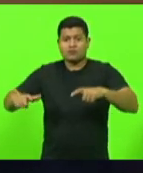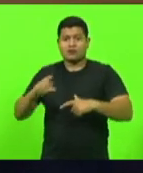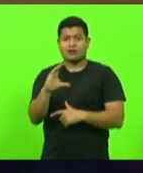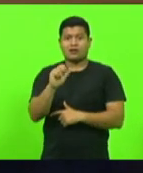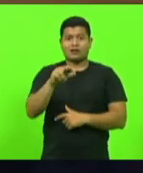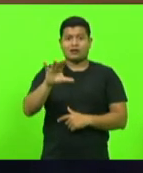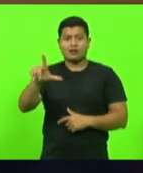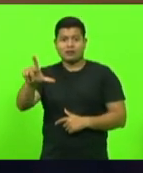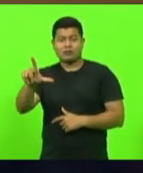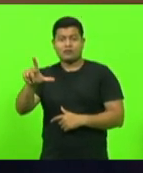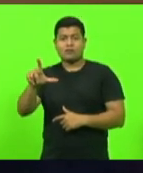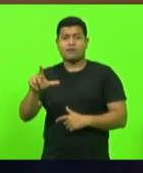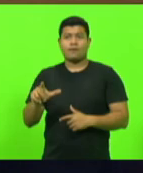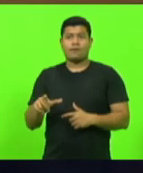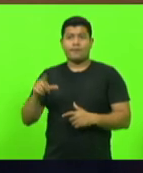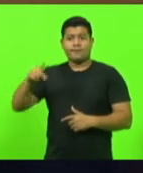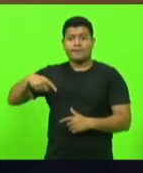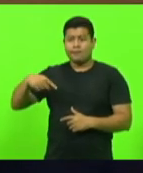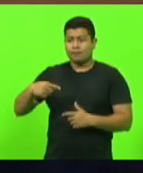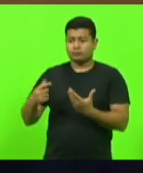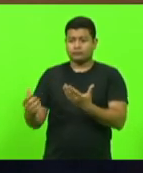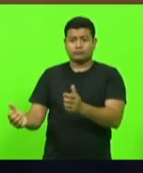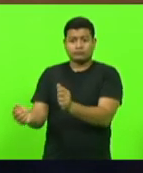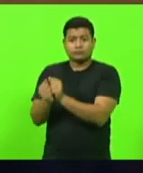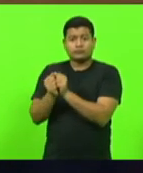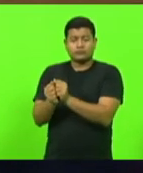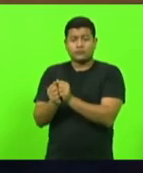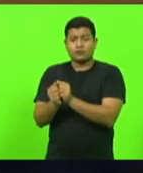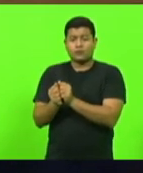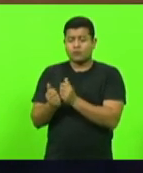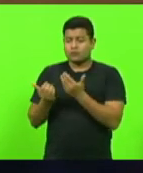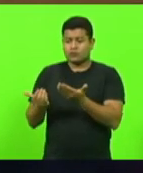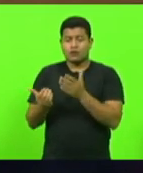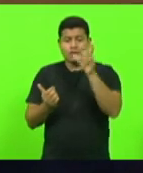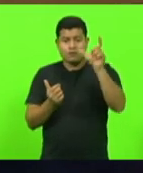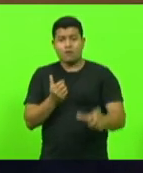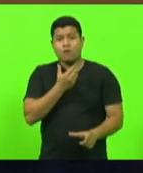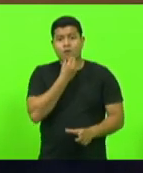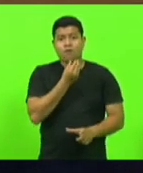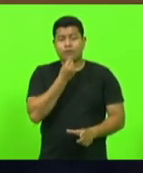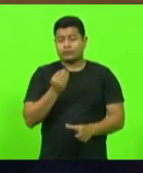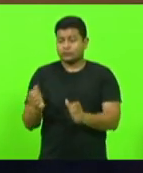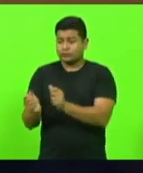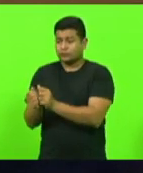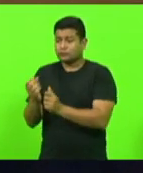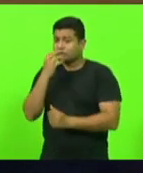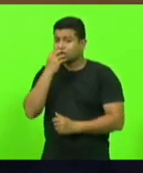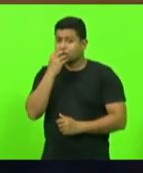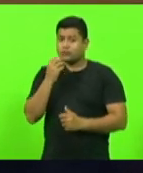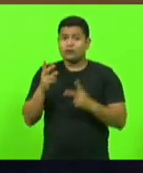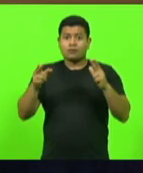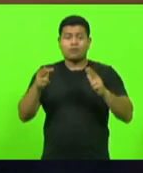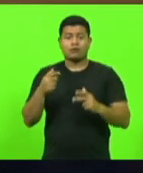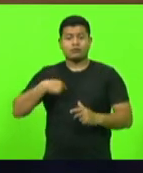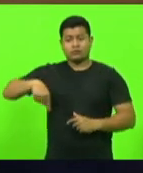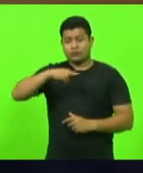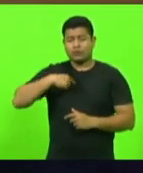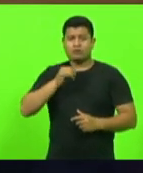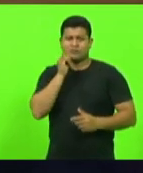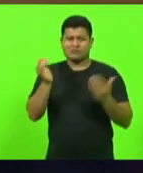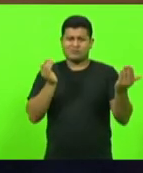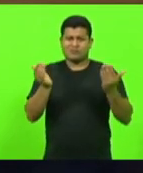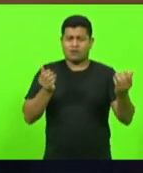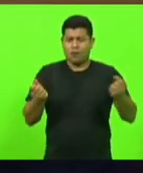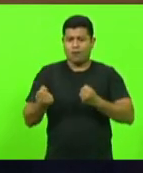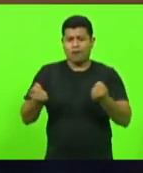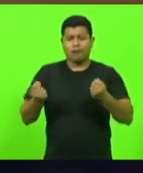e que é um binômio aonde tem uma unidade entre o homem e o cão é como se nós estivéssemos dirigindo um carro e nós temos o controle total